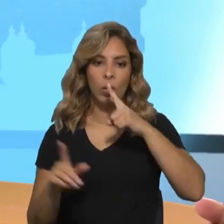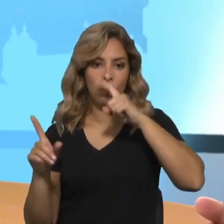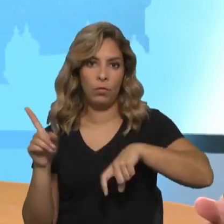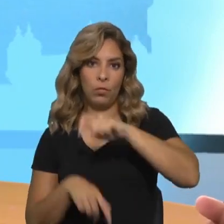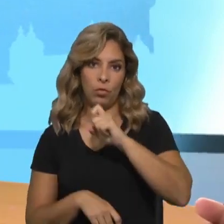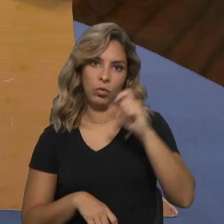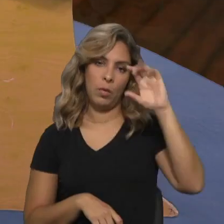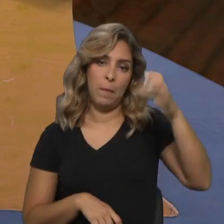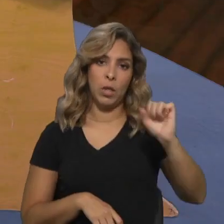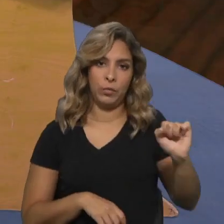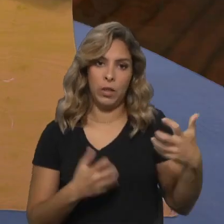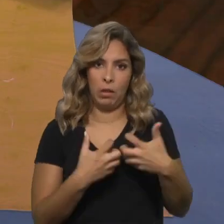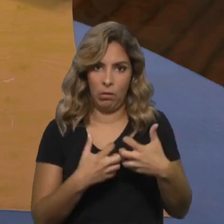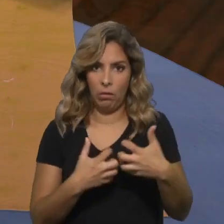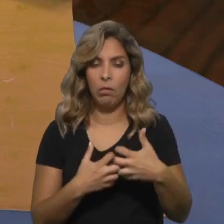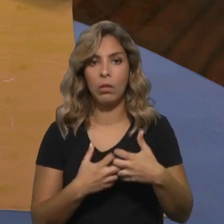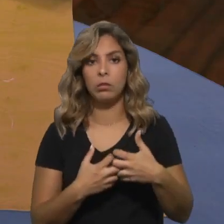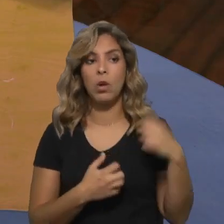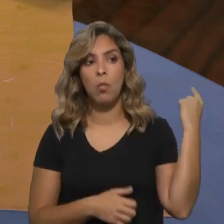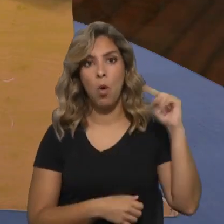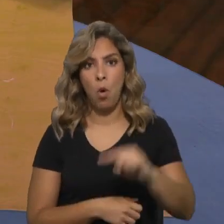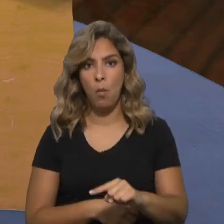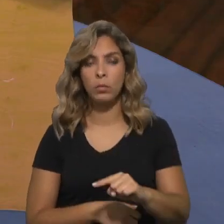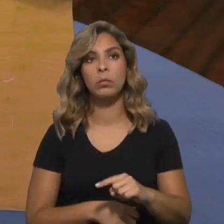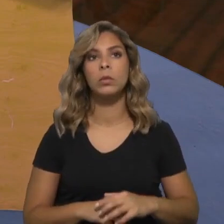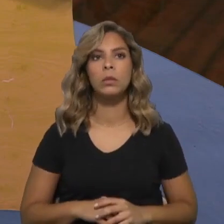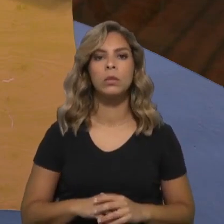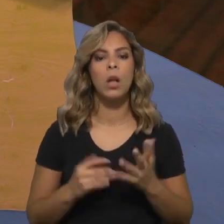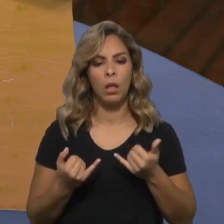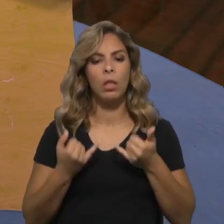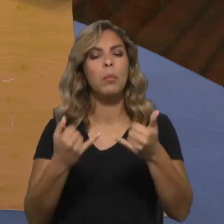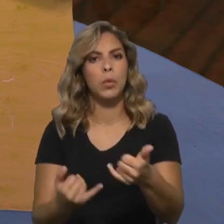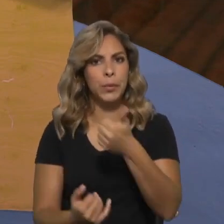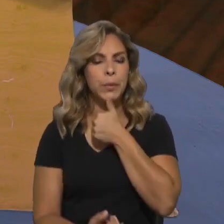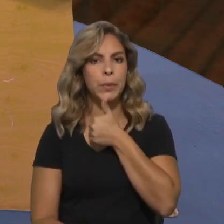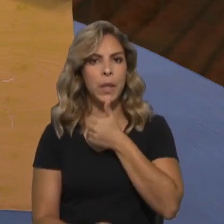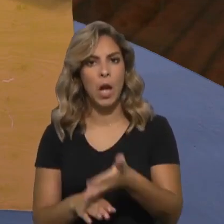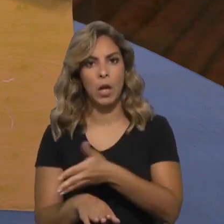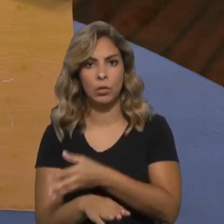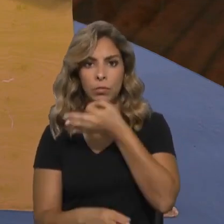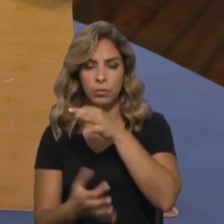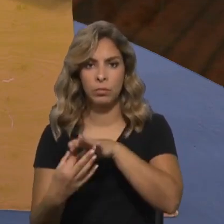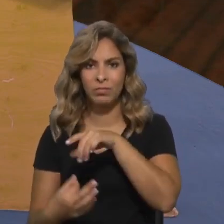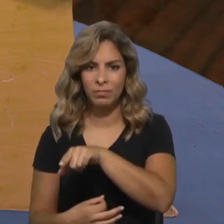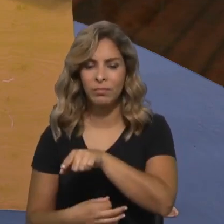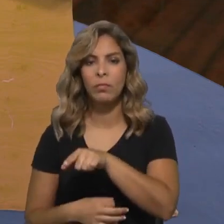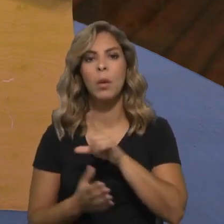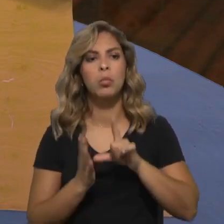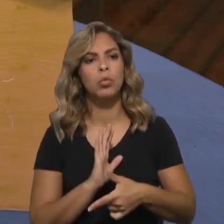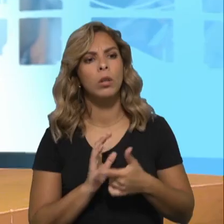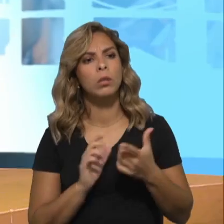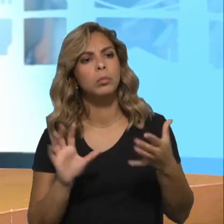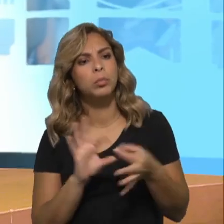enquadrados em planos de acolhimento, a fase seguinte, que há pouco se referia, corresponde a que projeto?